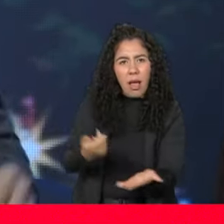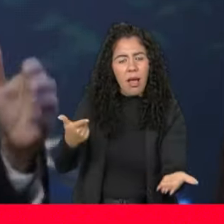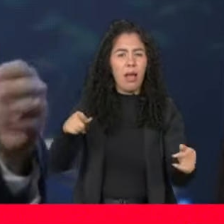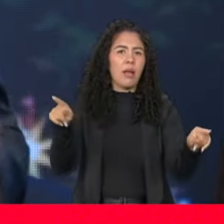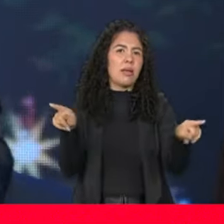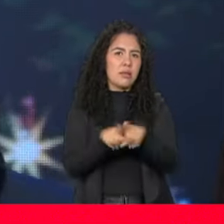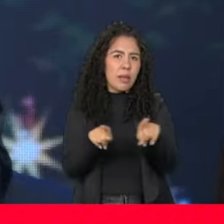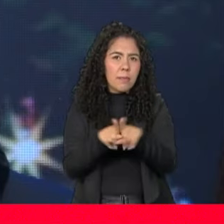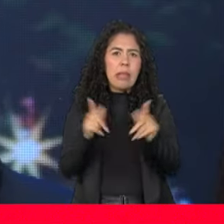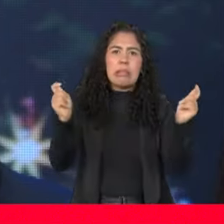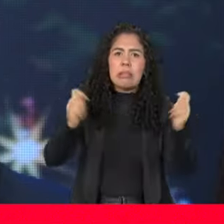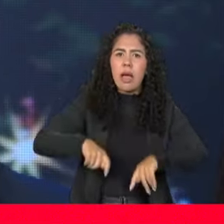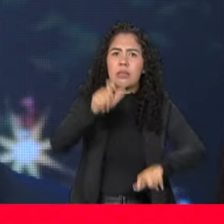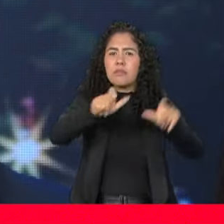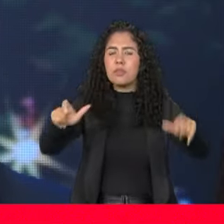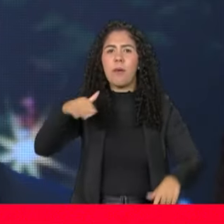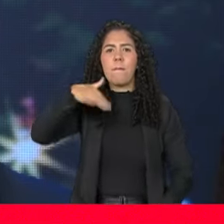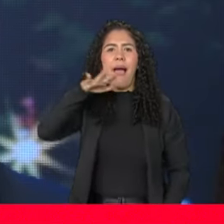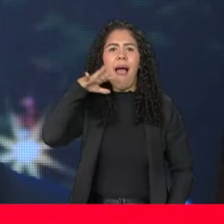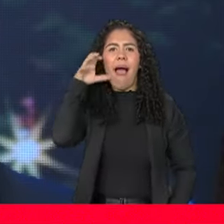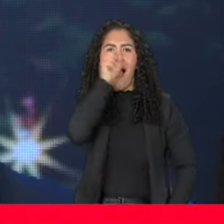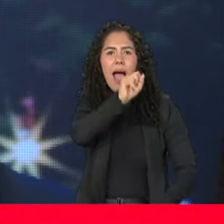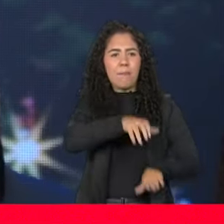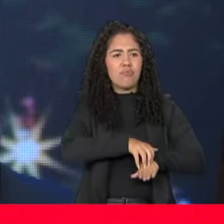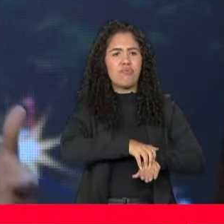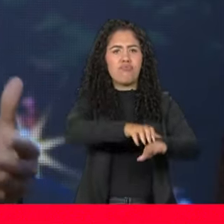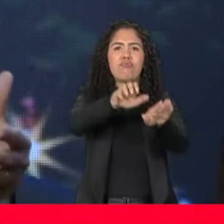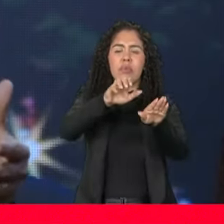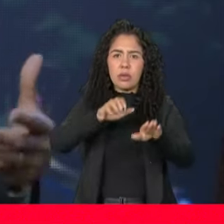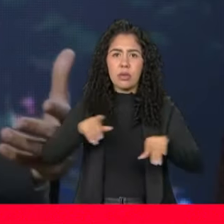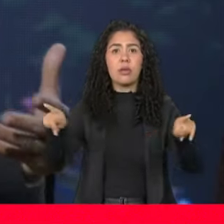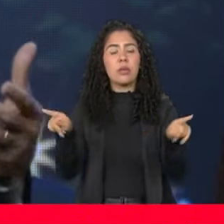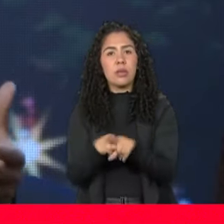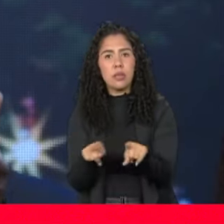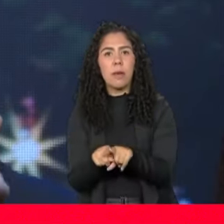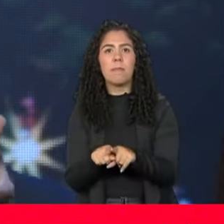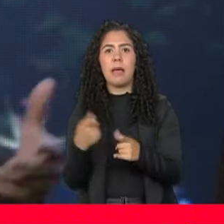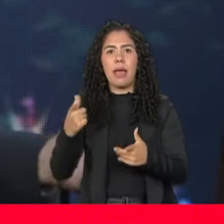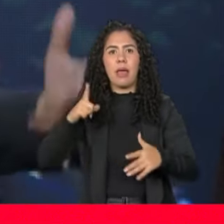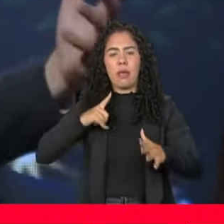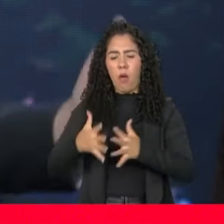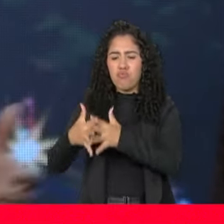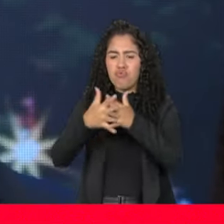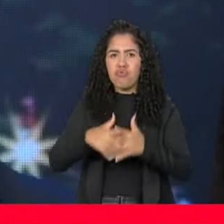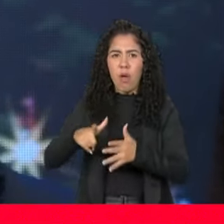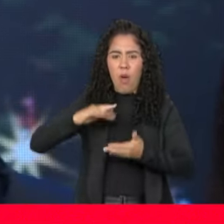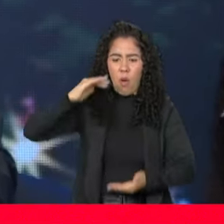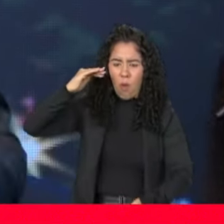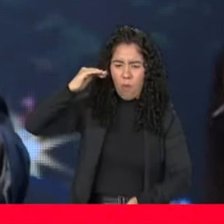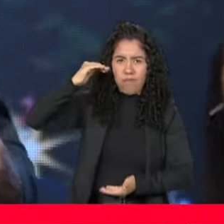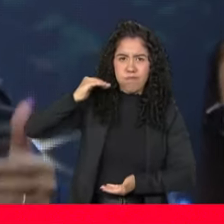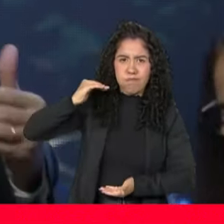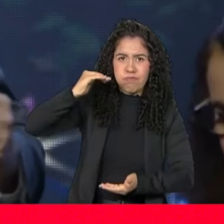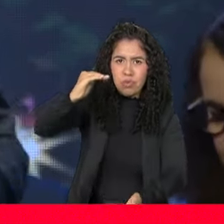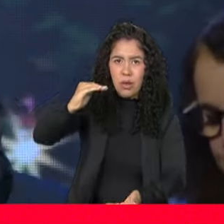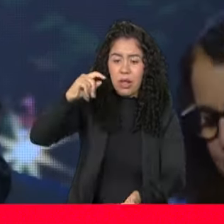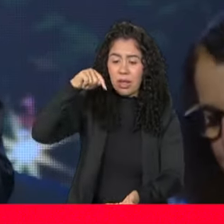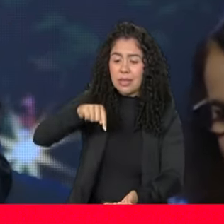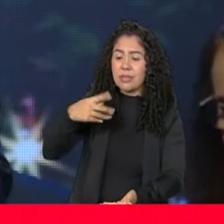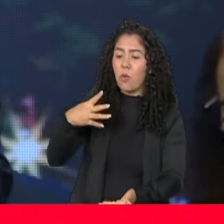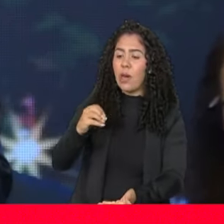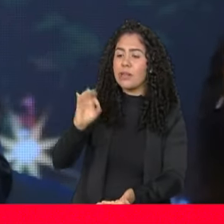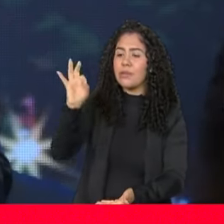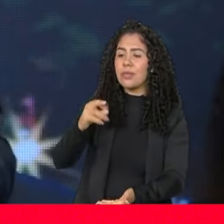cheguem mais rapidamente ao seu destino. Que a carga que ela transporta, que é 40% do PIB, flua mais